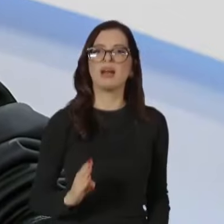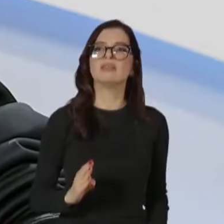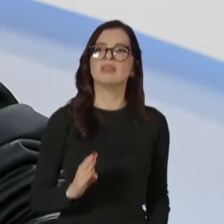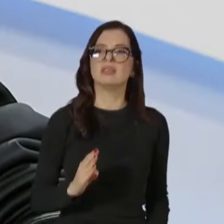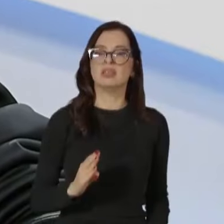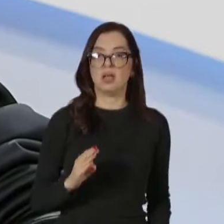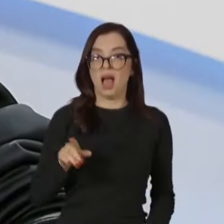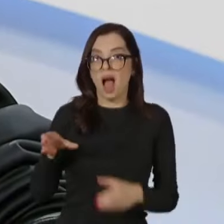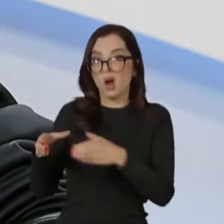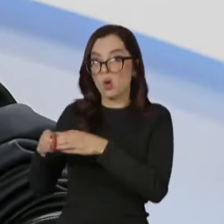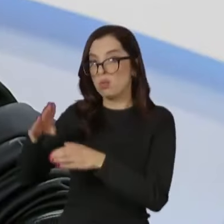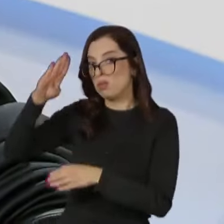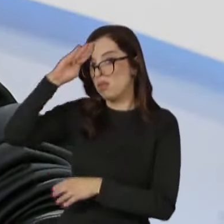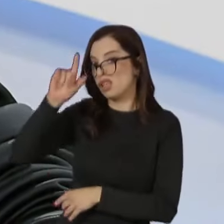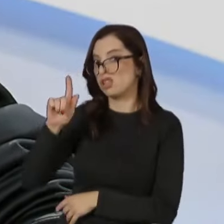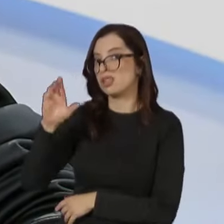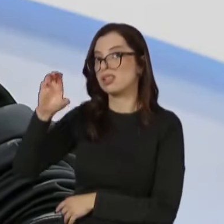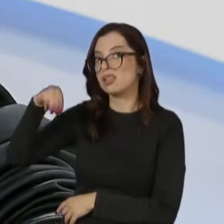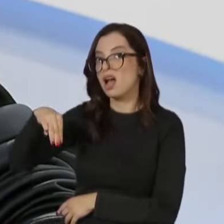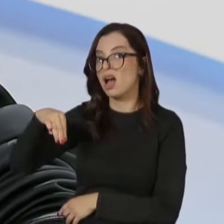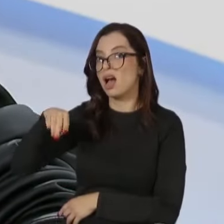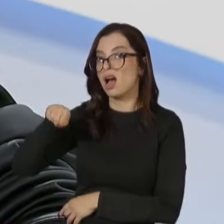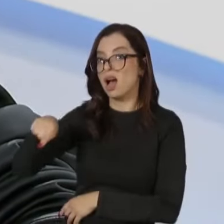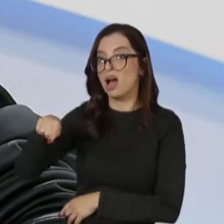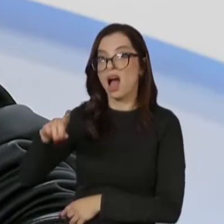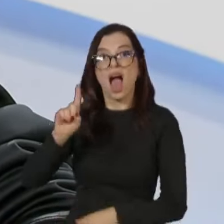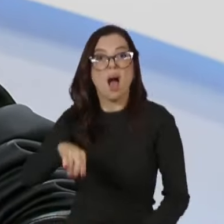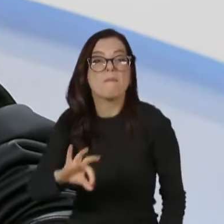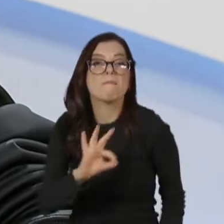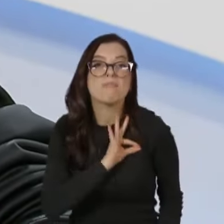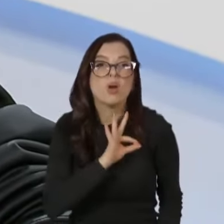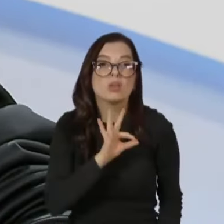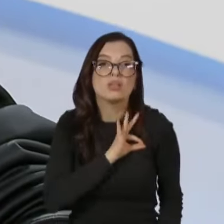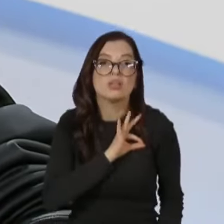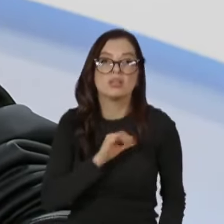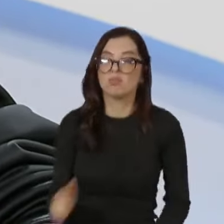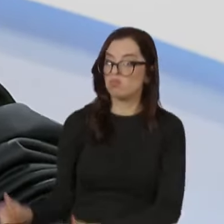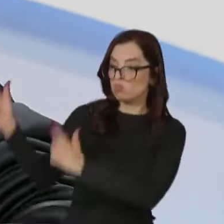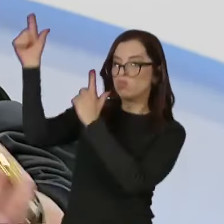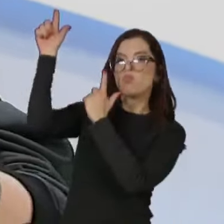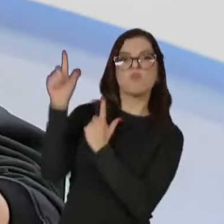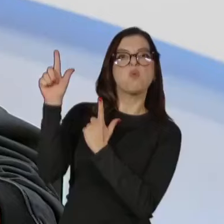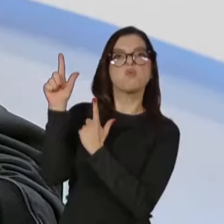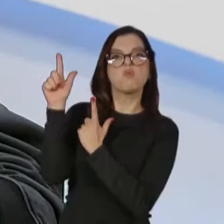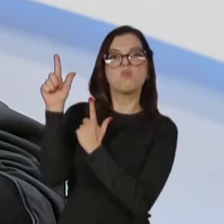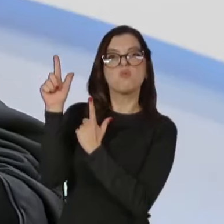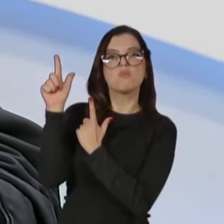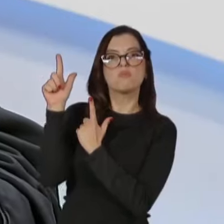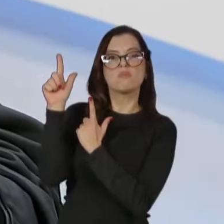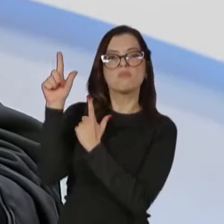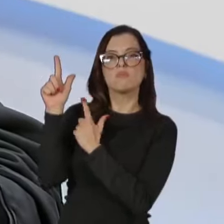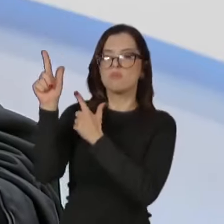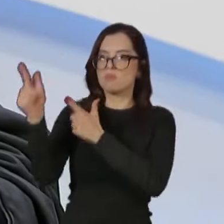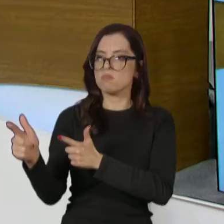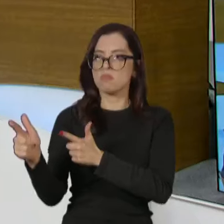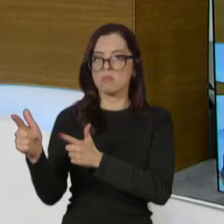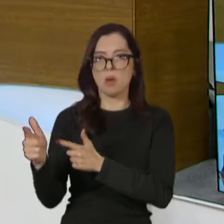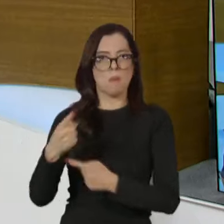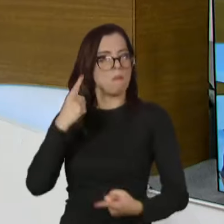papel de polícia, a armada com fuzil, a armada com fuzil, porque ela combate o mesmo